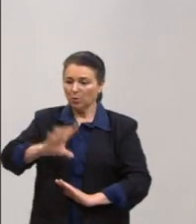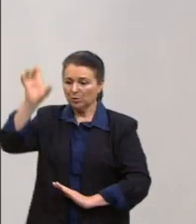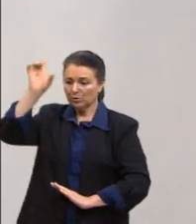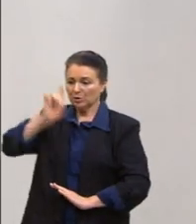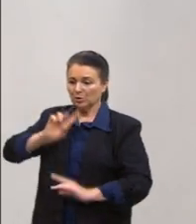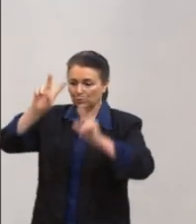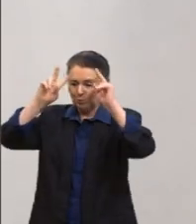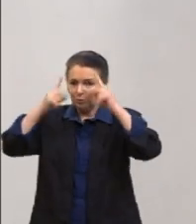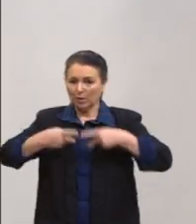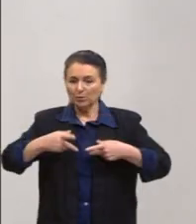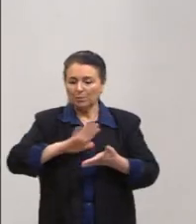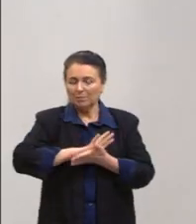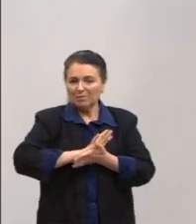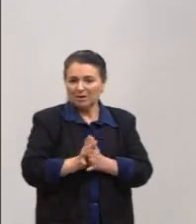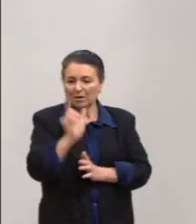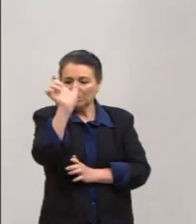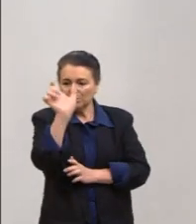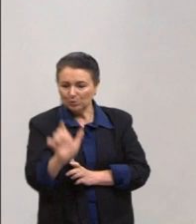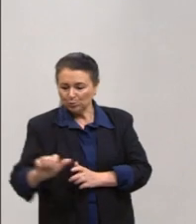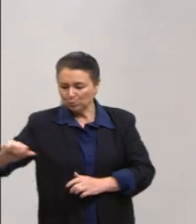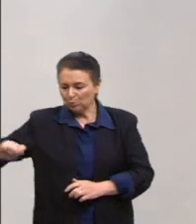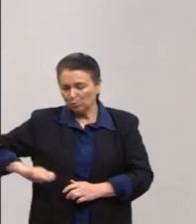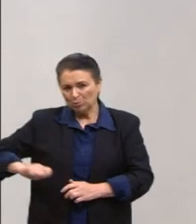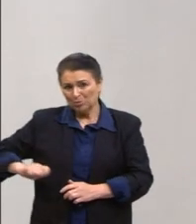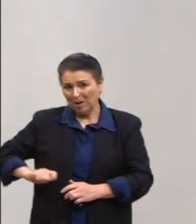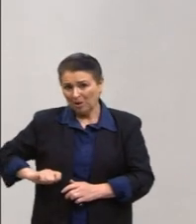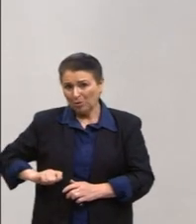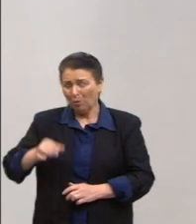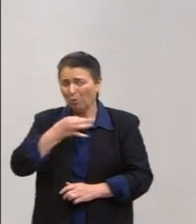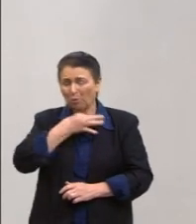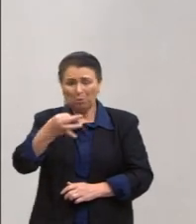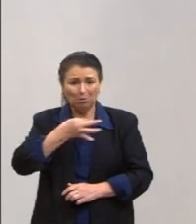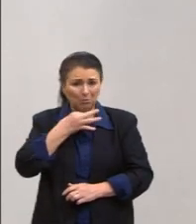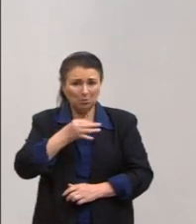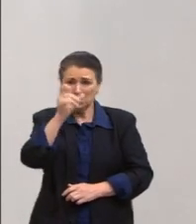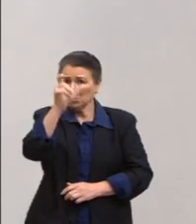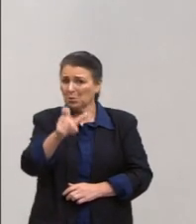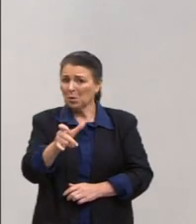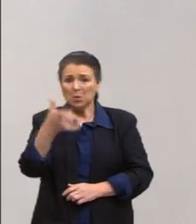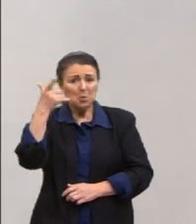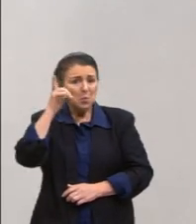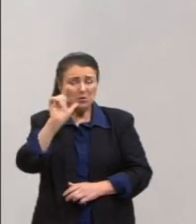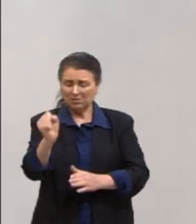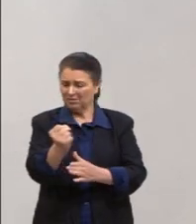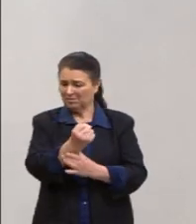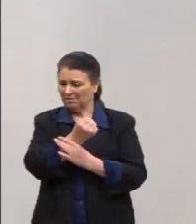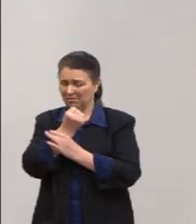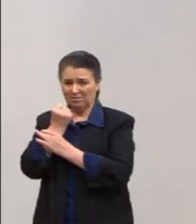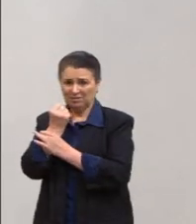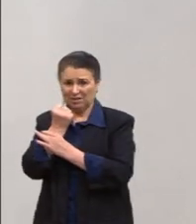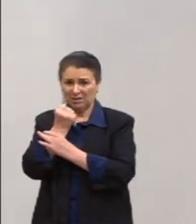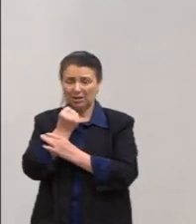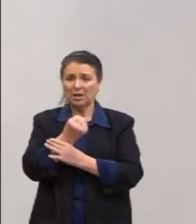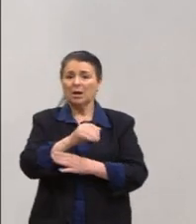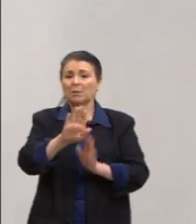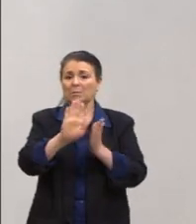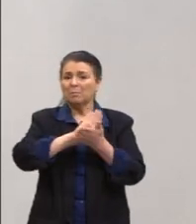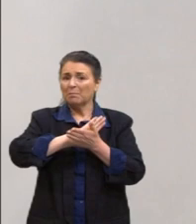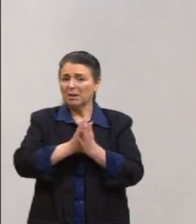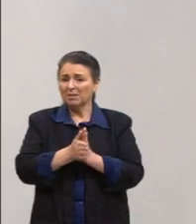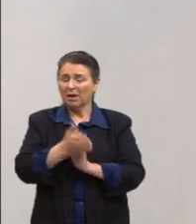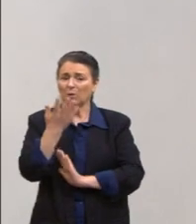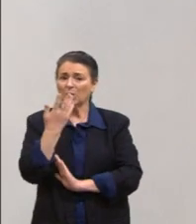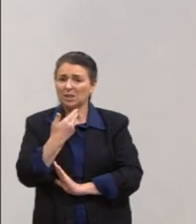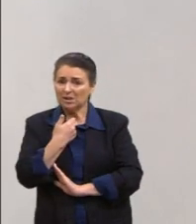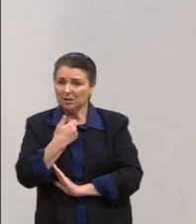Mataram pessoas, torturaram de forma cruel pessoas indefesas. Mataram crianças. E ninguém foi preso. Ninguém